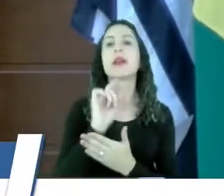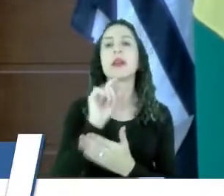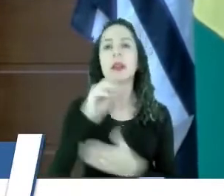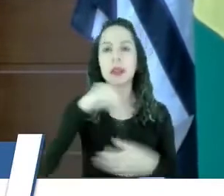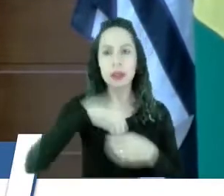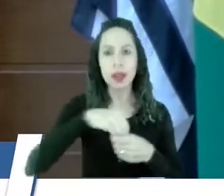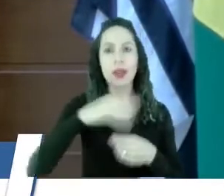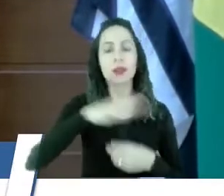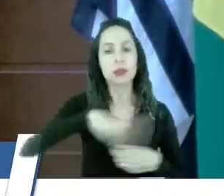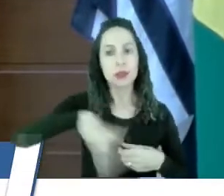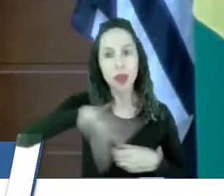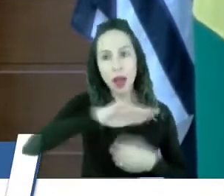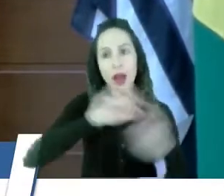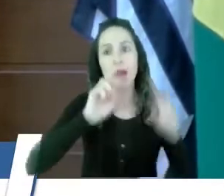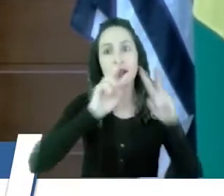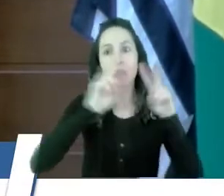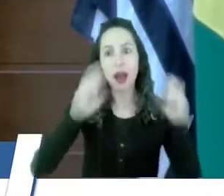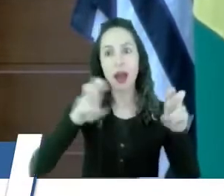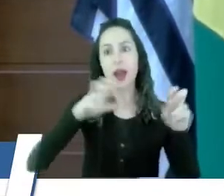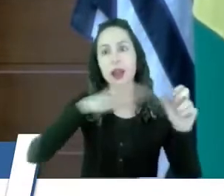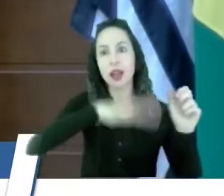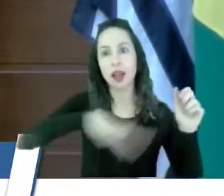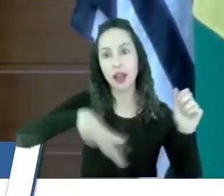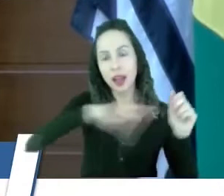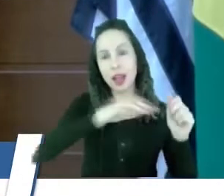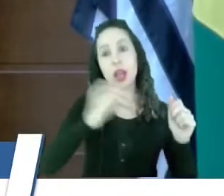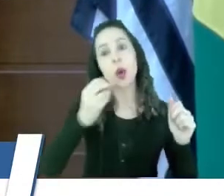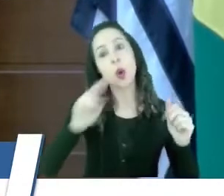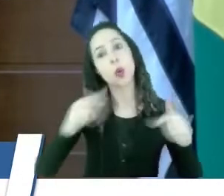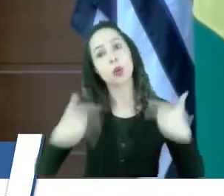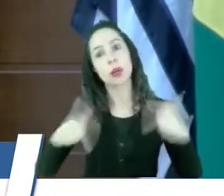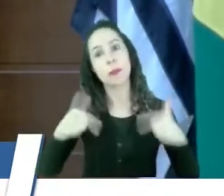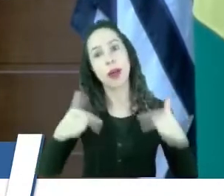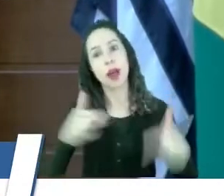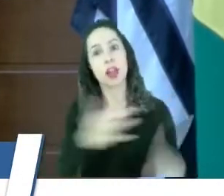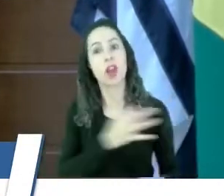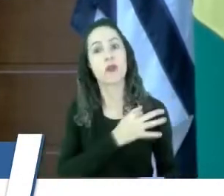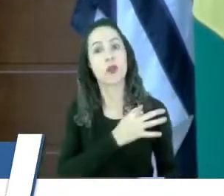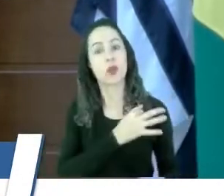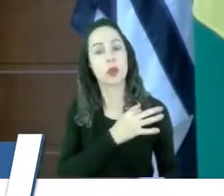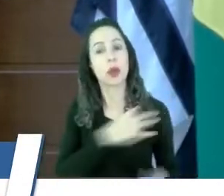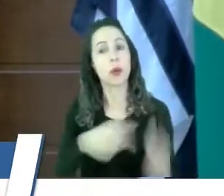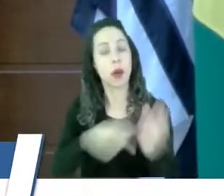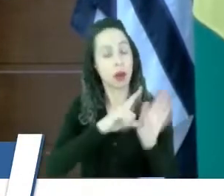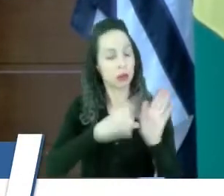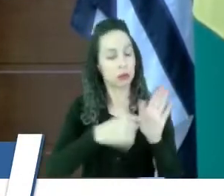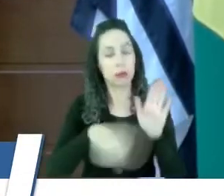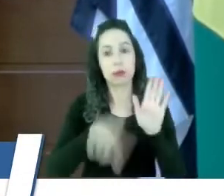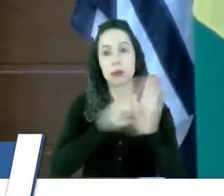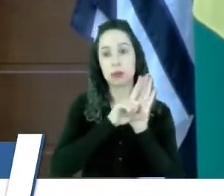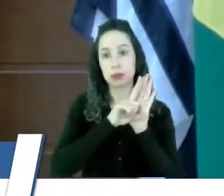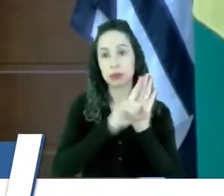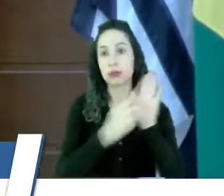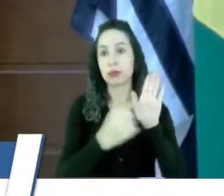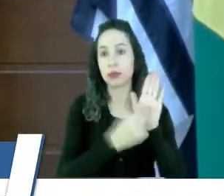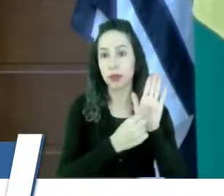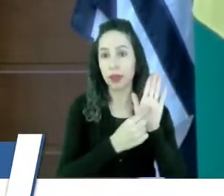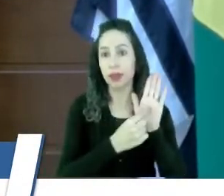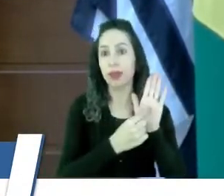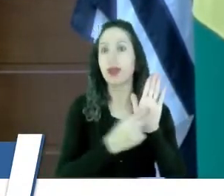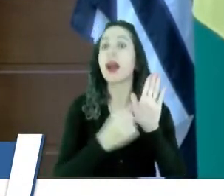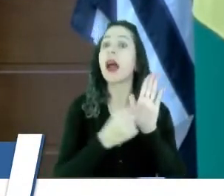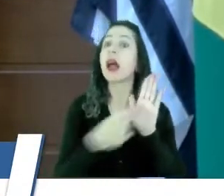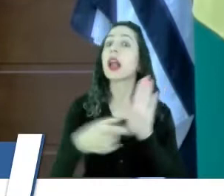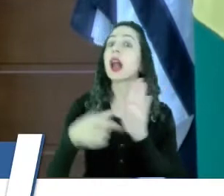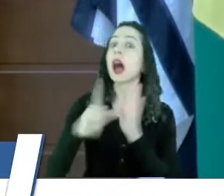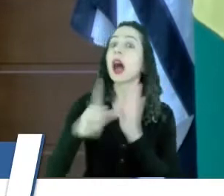complexidade do cargo ou emprego, na forma prevista em lei, ressalvadas as nomeações em